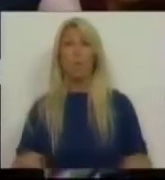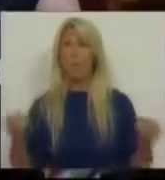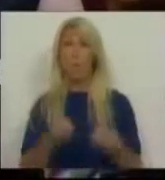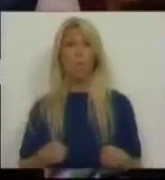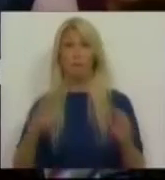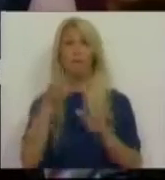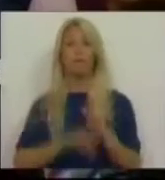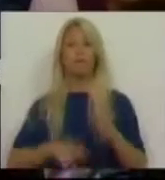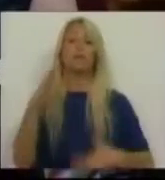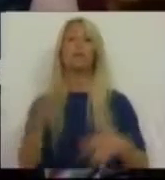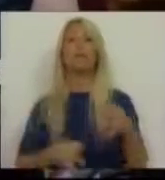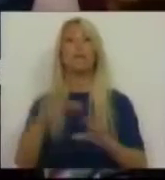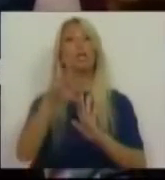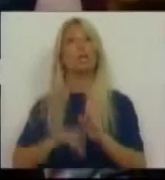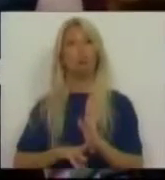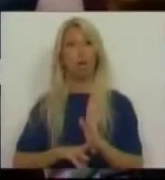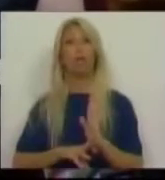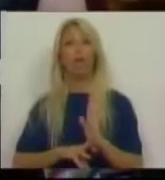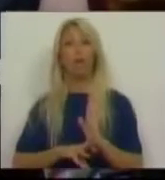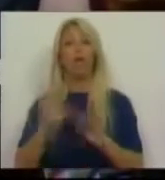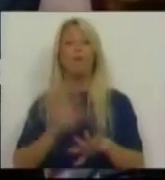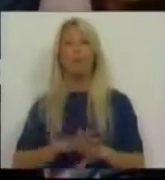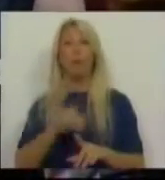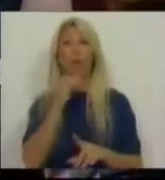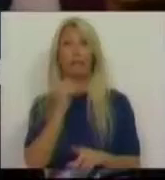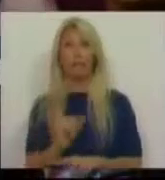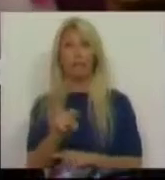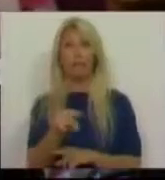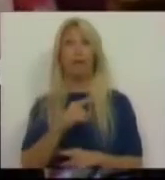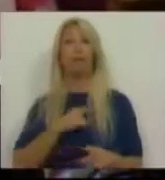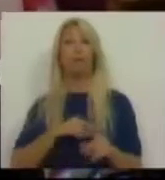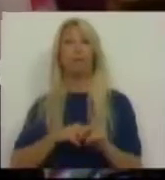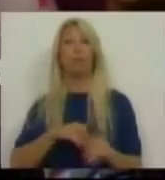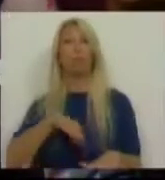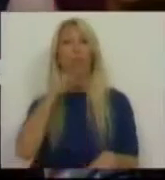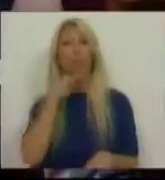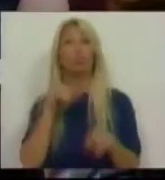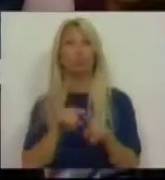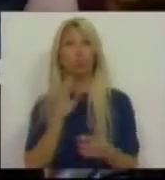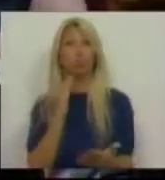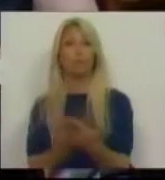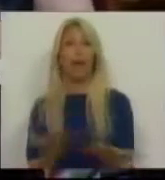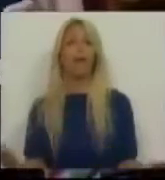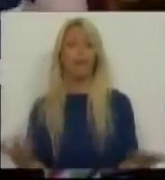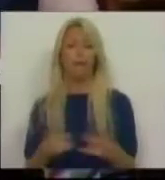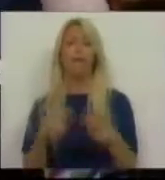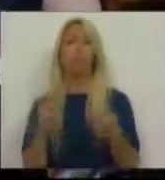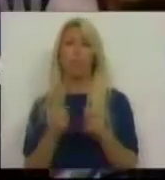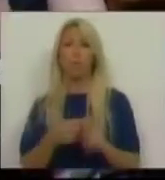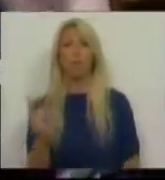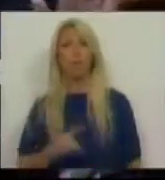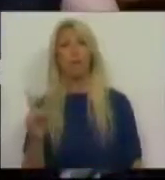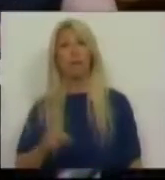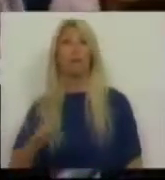regime jurídico dos solos contaminados é um problema crónico para o nosso país. Acompanhamos,